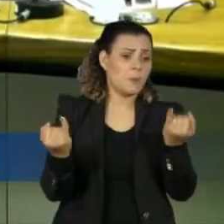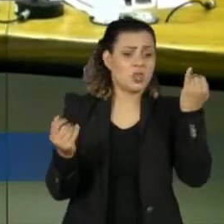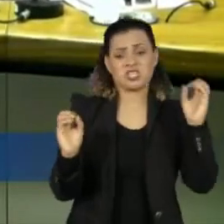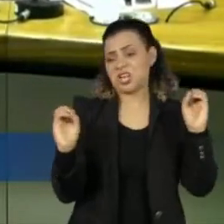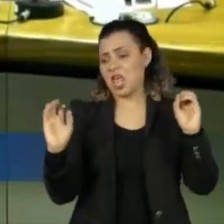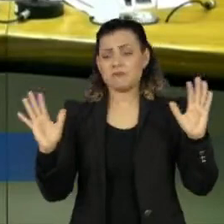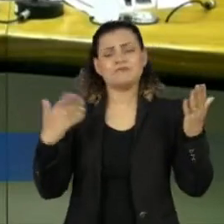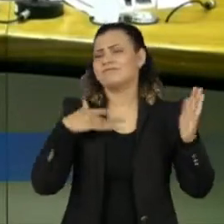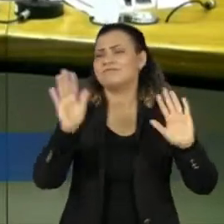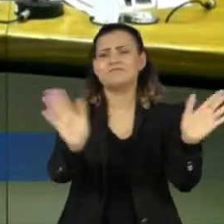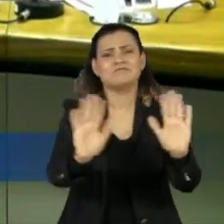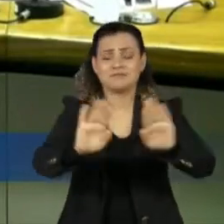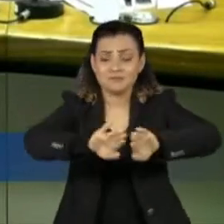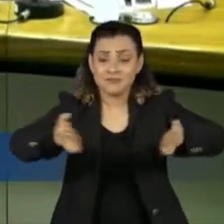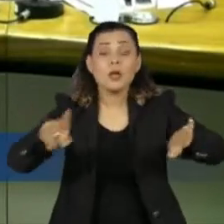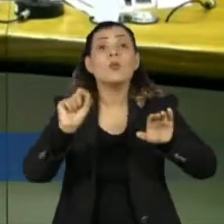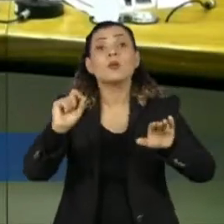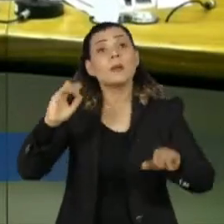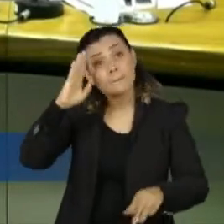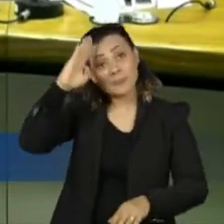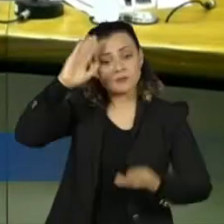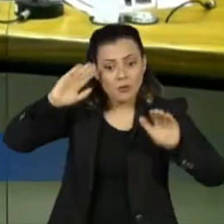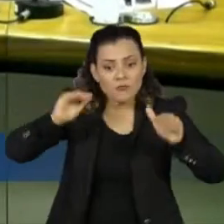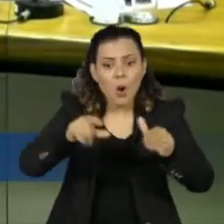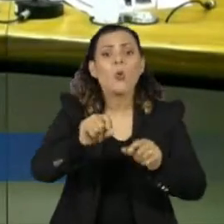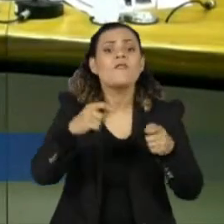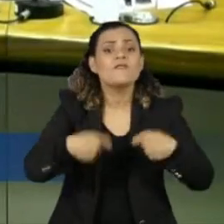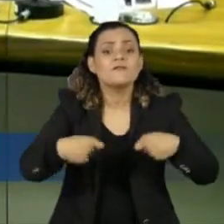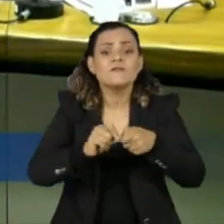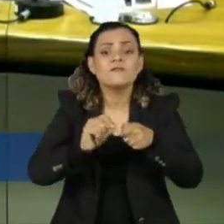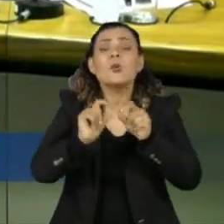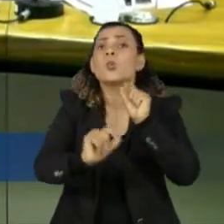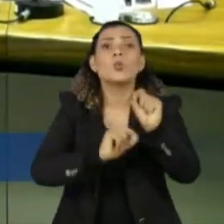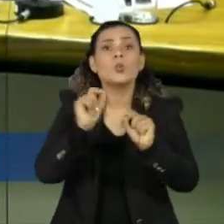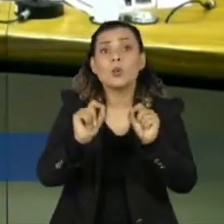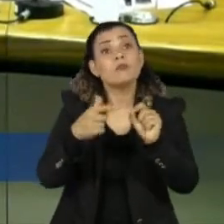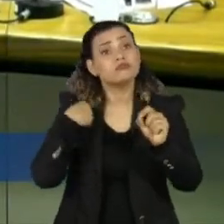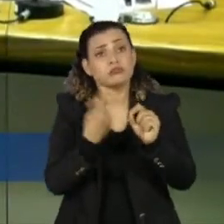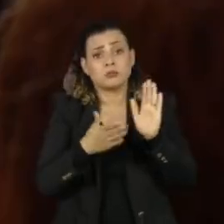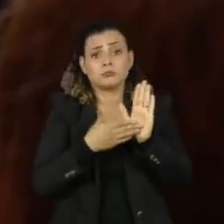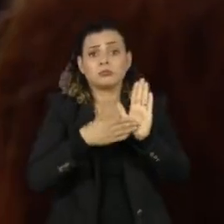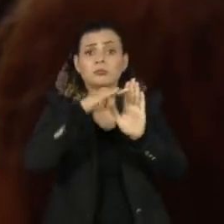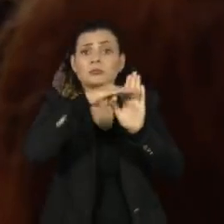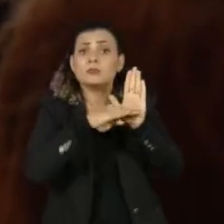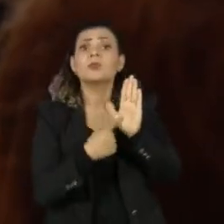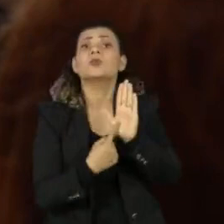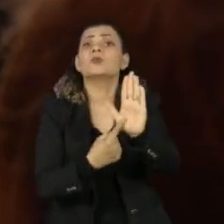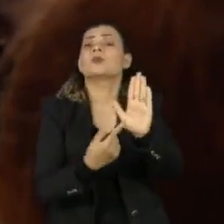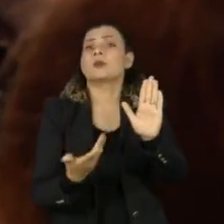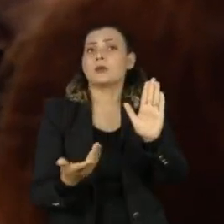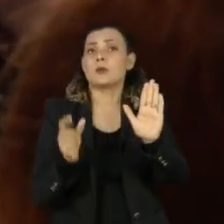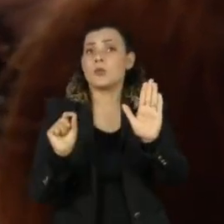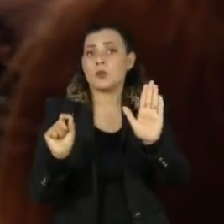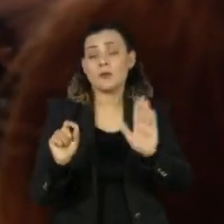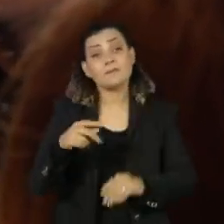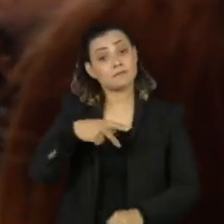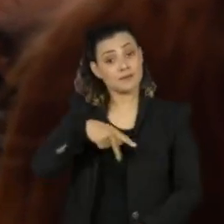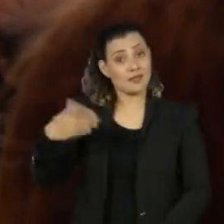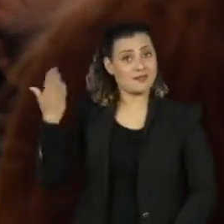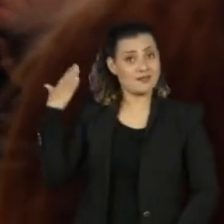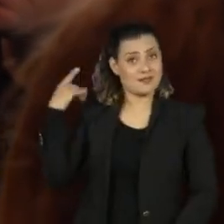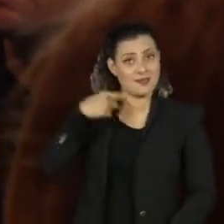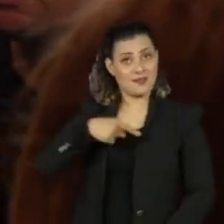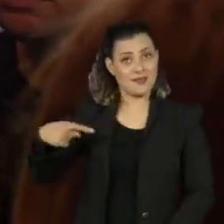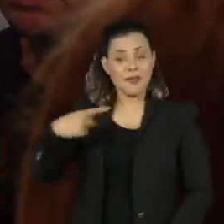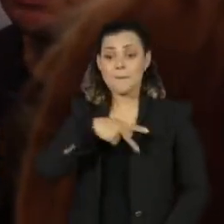Então, nós precisamos olhar o que precisa ser feito e olhar as nossas disponibilidades de atendimento. Há poucas semanas, o presidente Jair